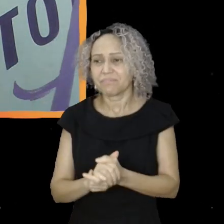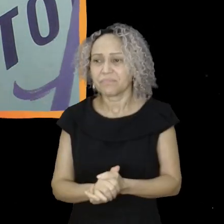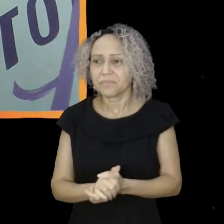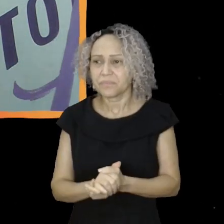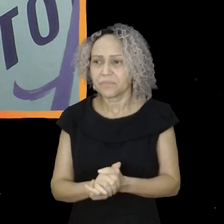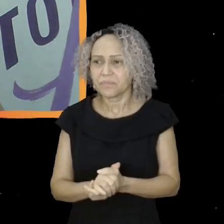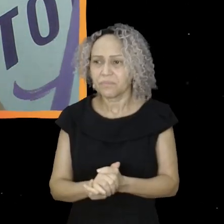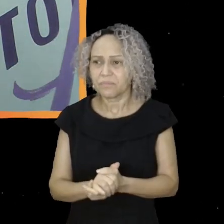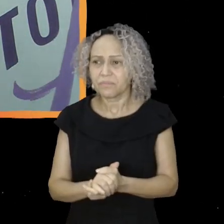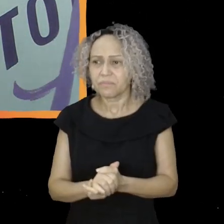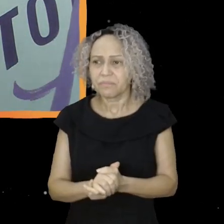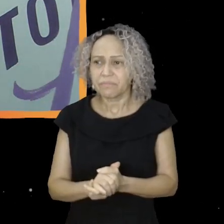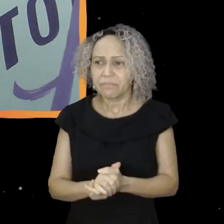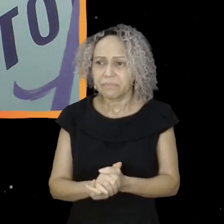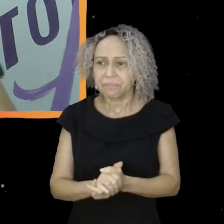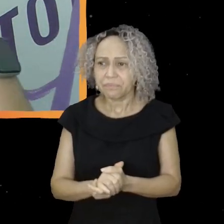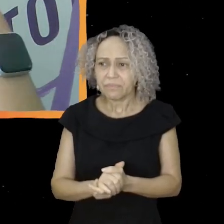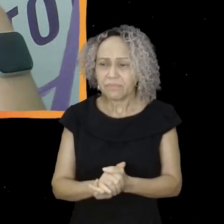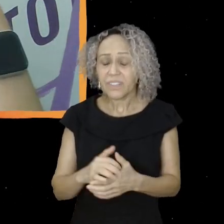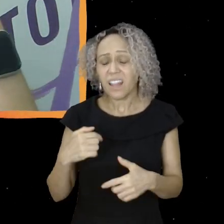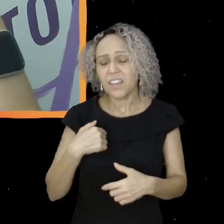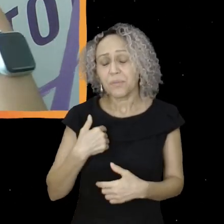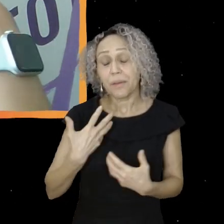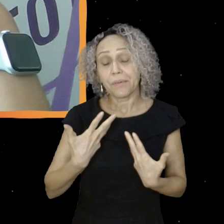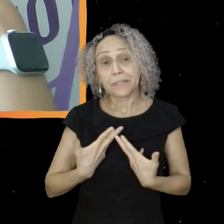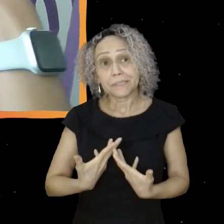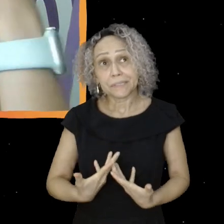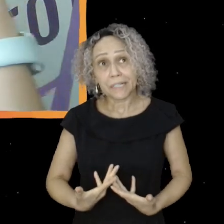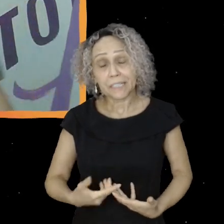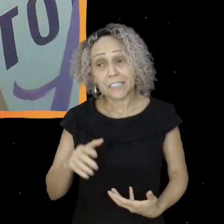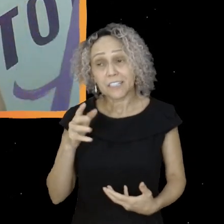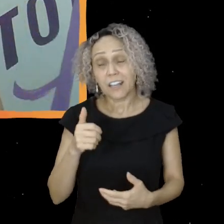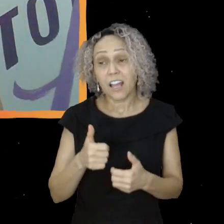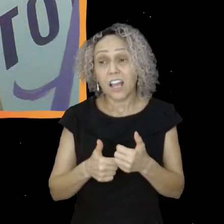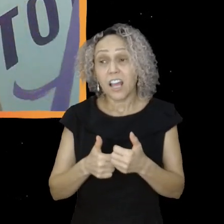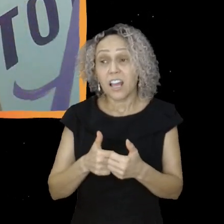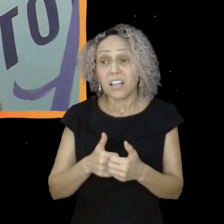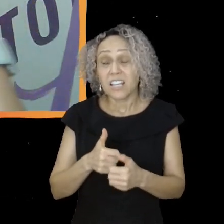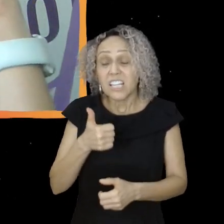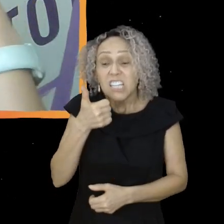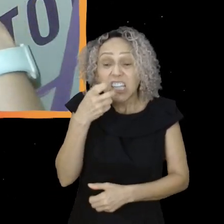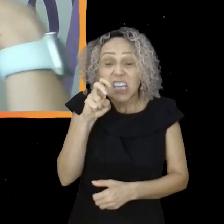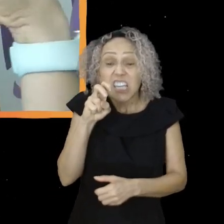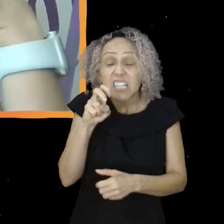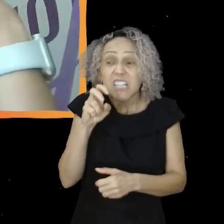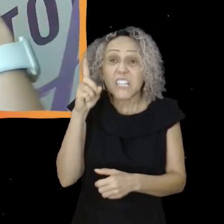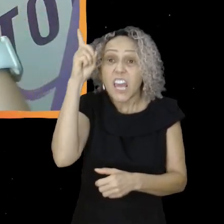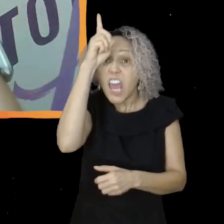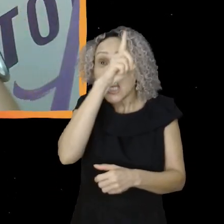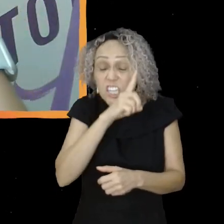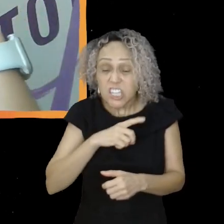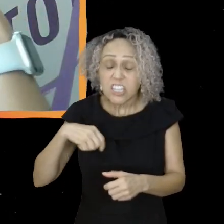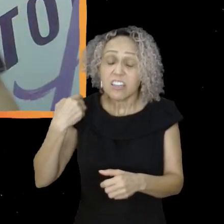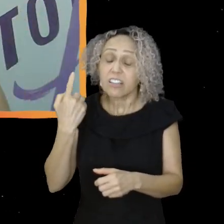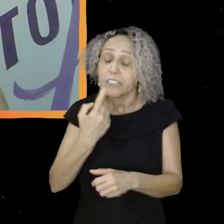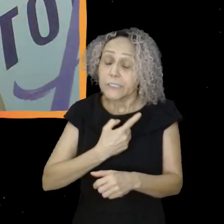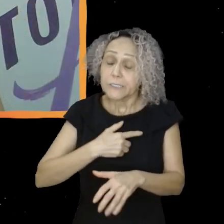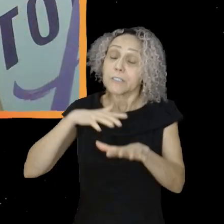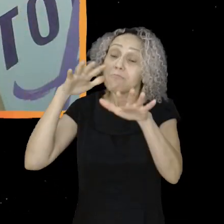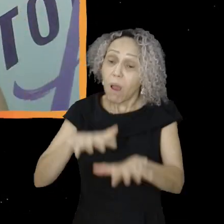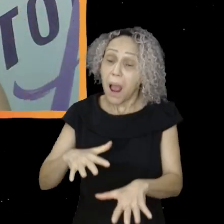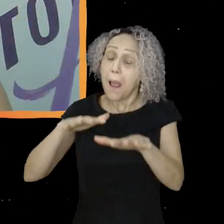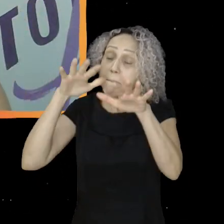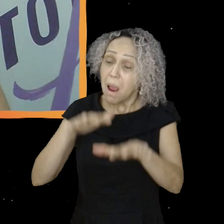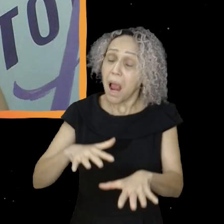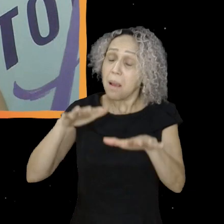E daí, a gente tava, eu tava cansadíssima, fazia mais de 15 dias de ocupação, eu tava já, estressada, cansada, mal